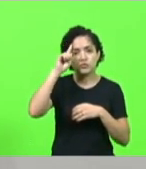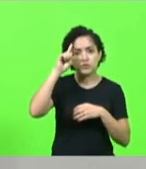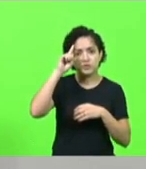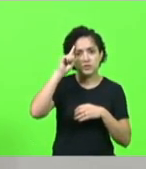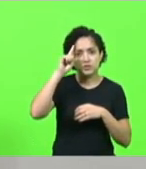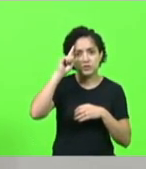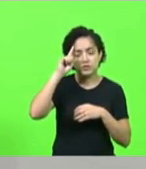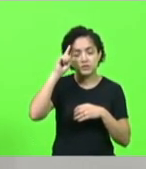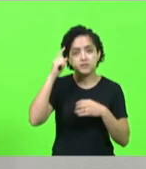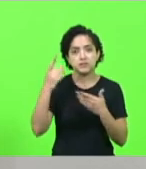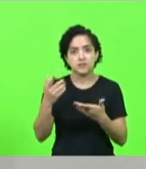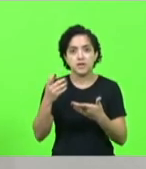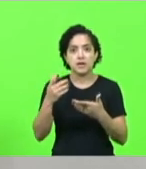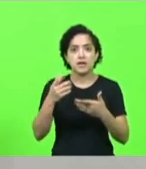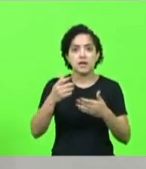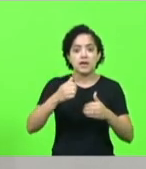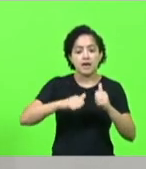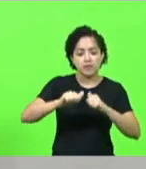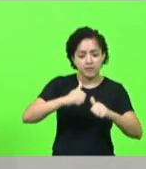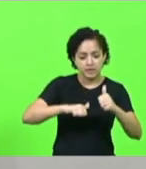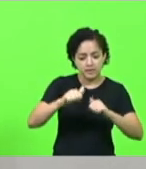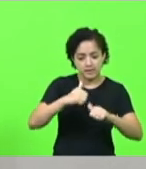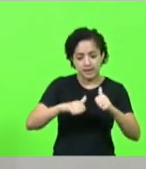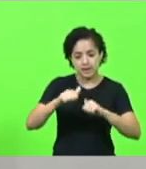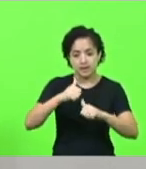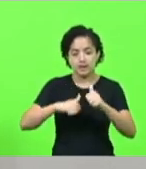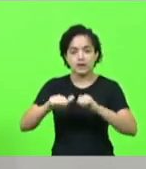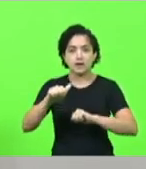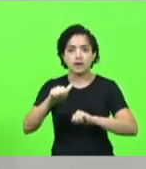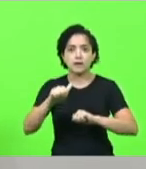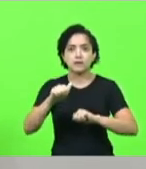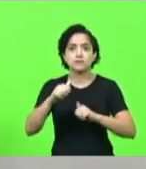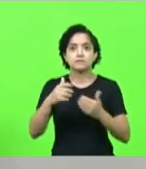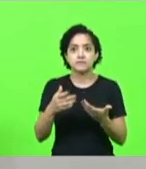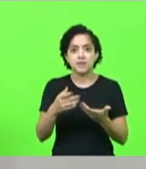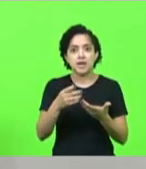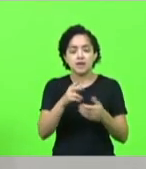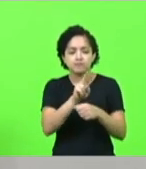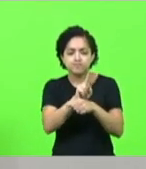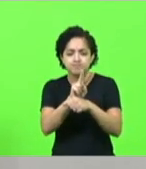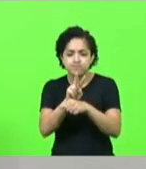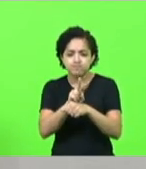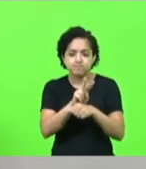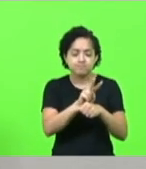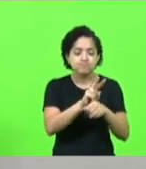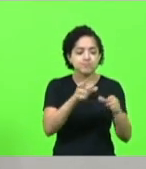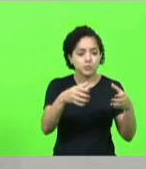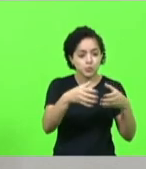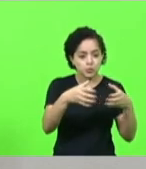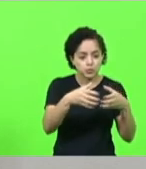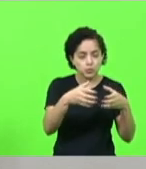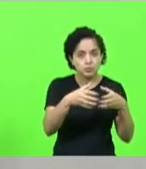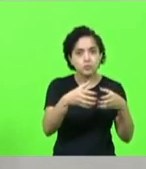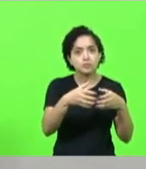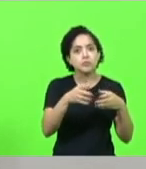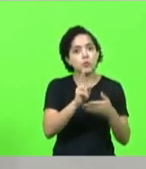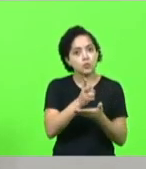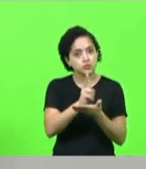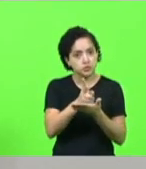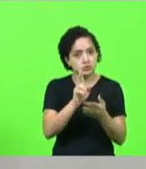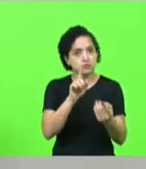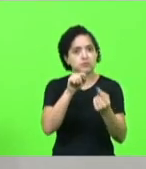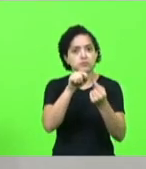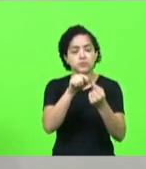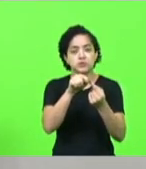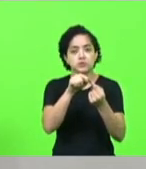avaliar resultados pegar no pé dessa equipe executiva para que a missão seja cumprida